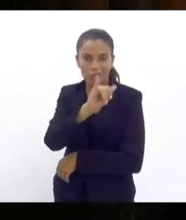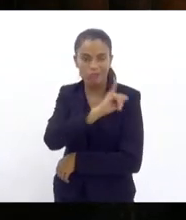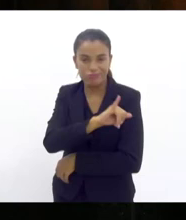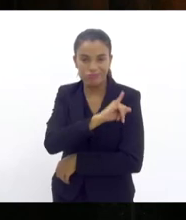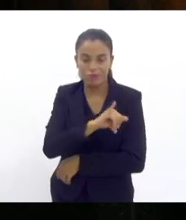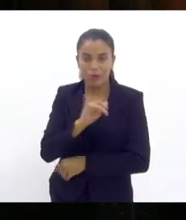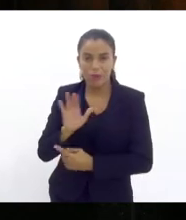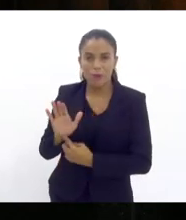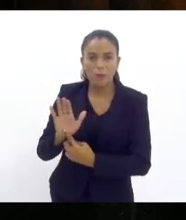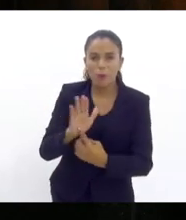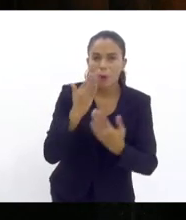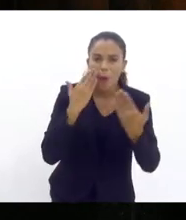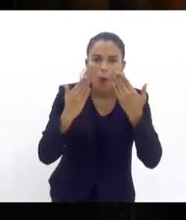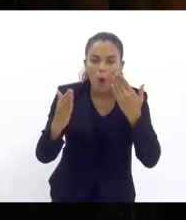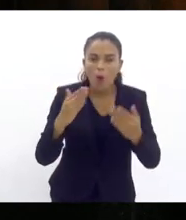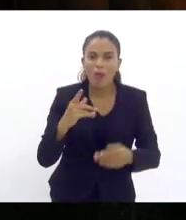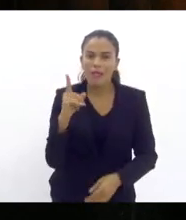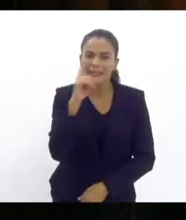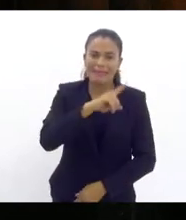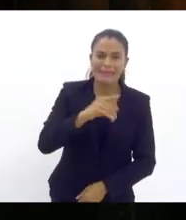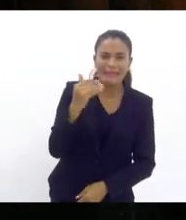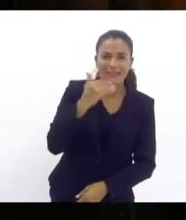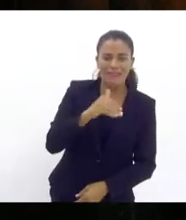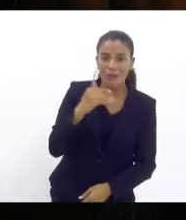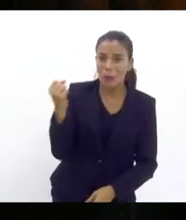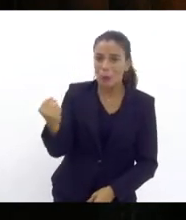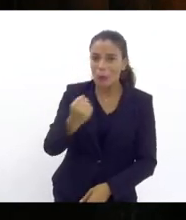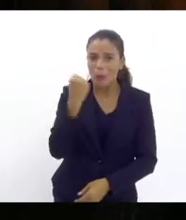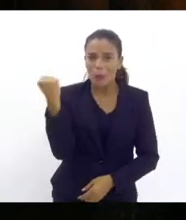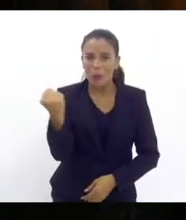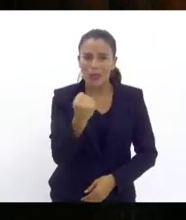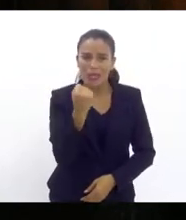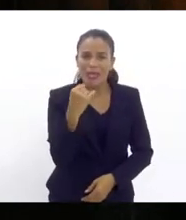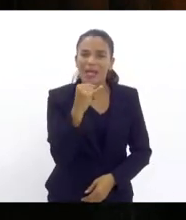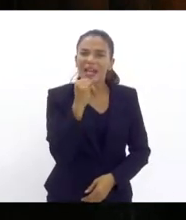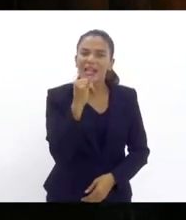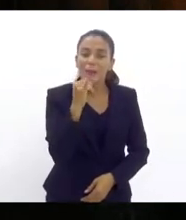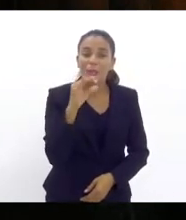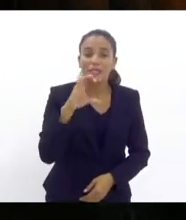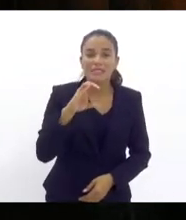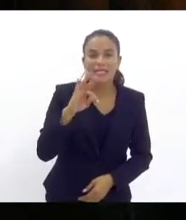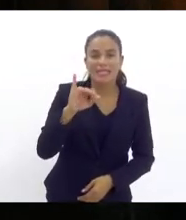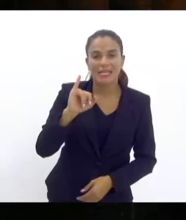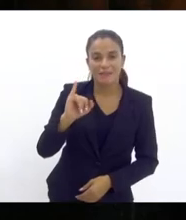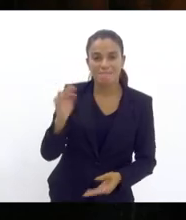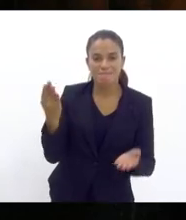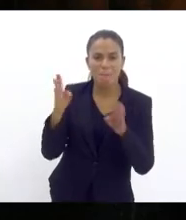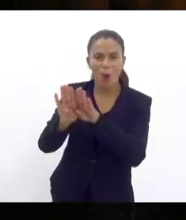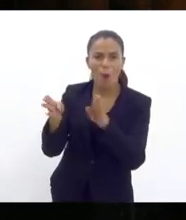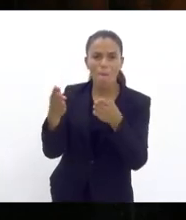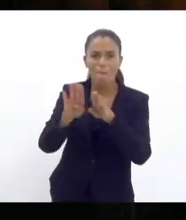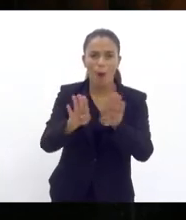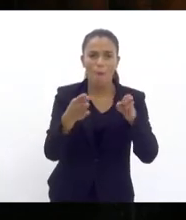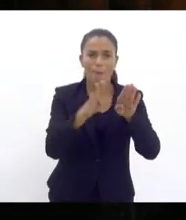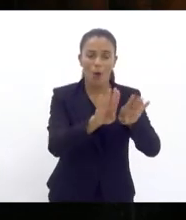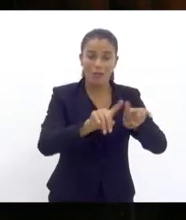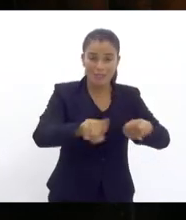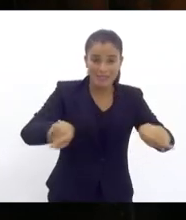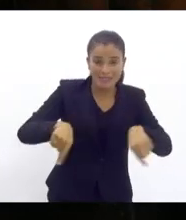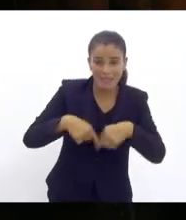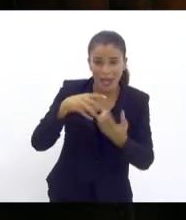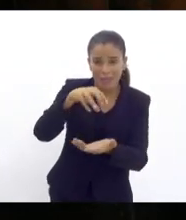gravíssimos defeitos desde CTIs fechados salas de